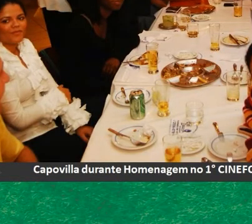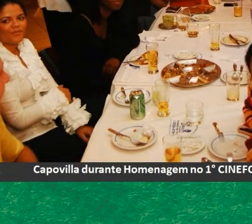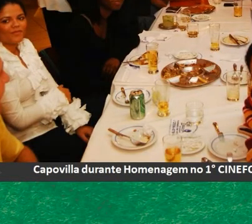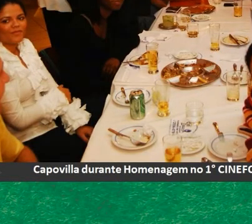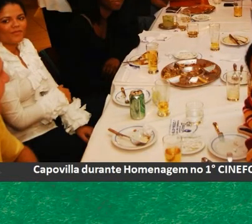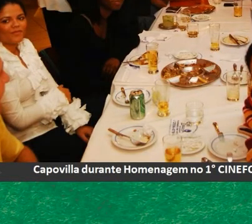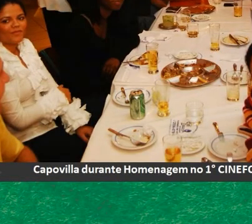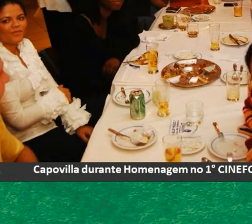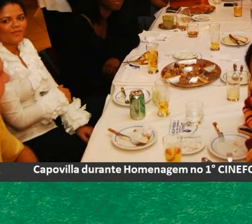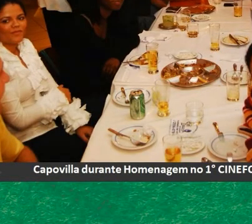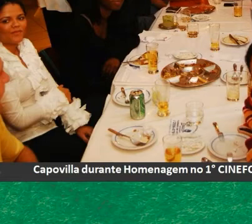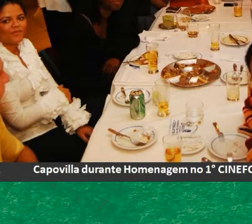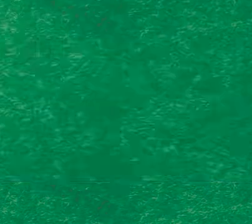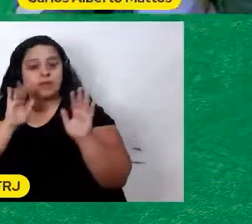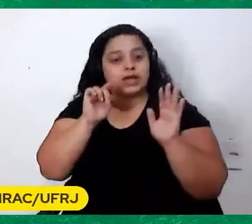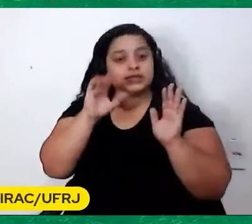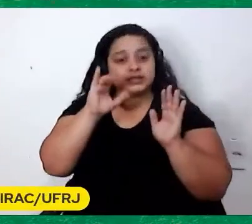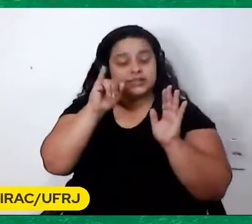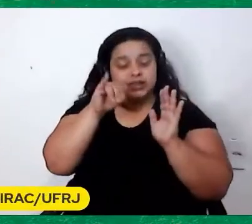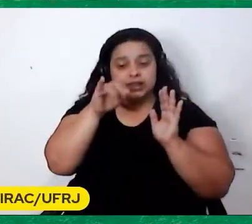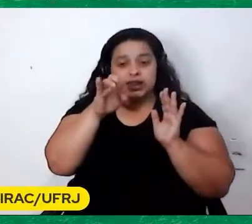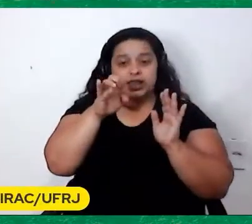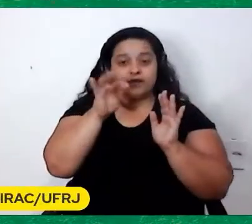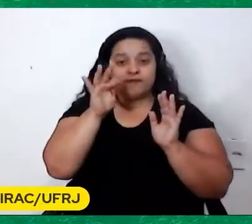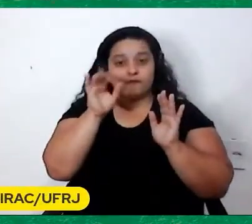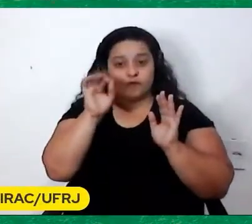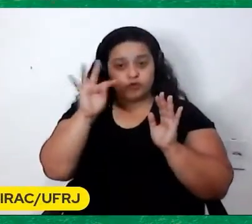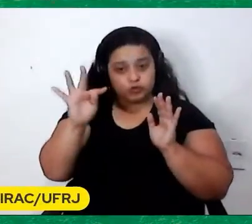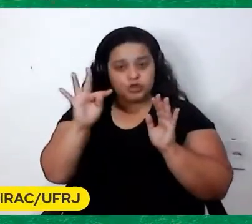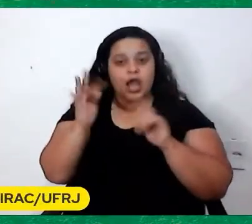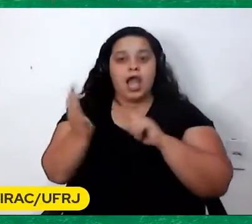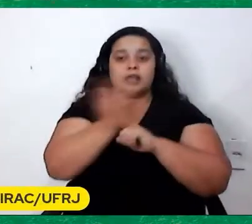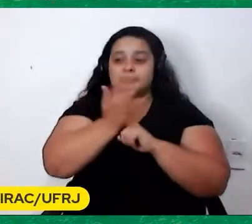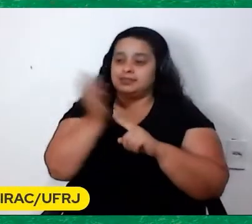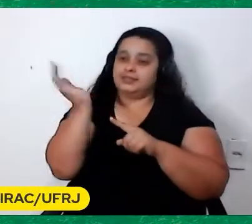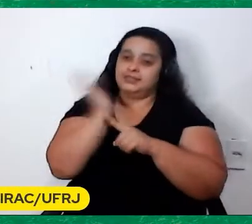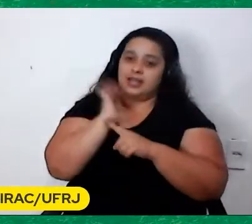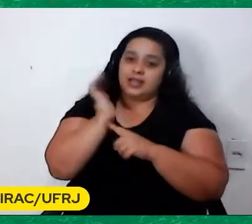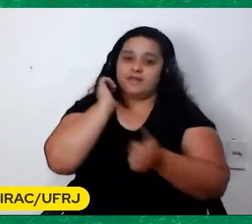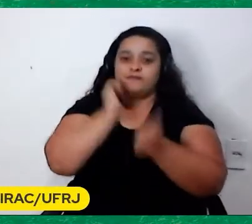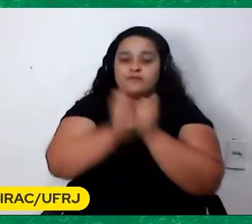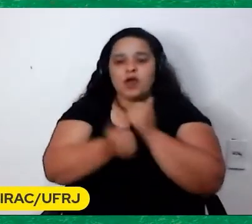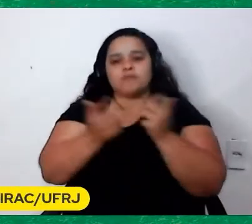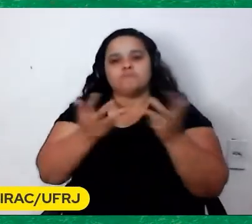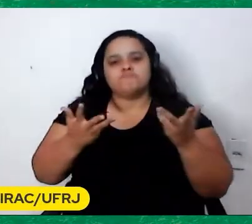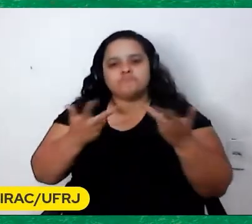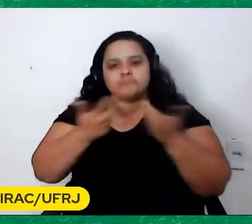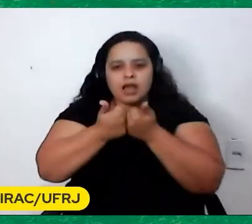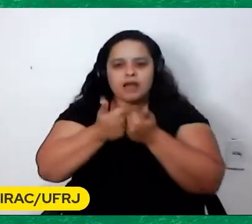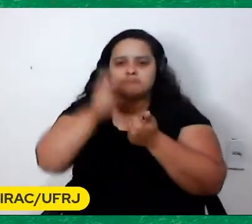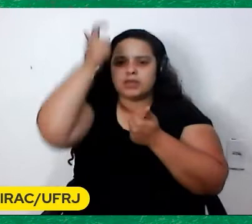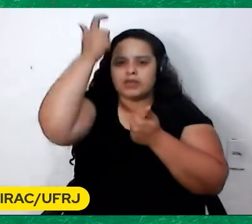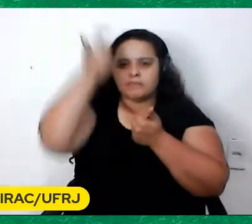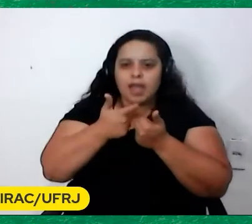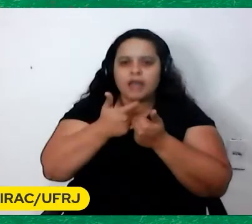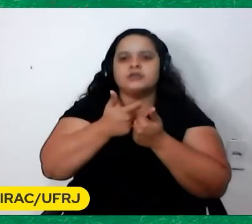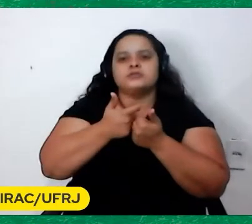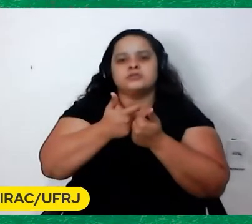Mas é isso O Cinefoot Nos ajuda realmente Não só A lembrar De figuras maravilhosas Como o Capô E tantos outros